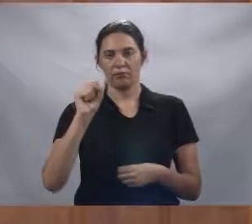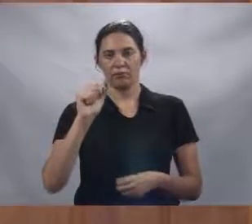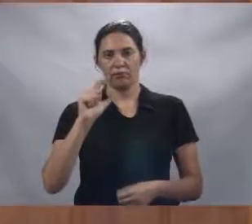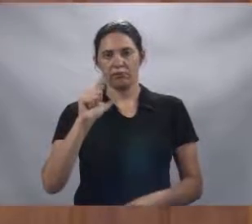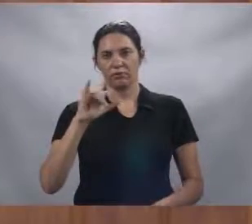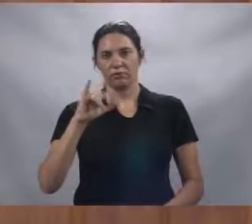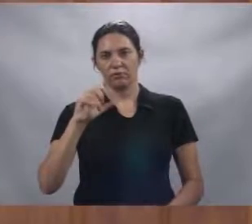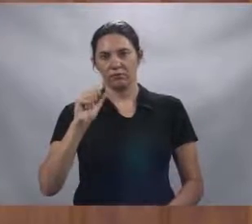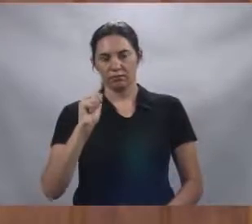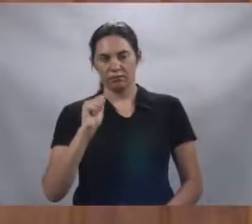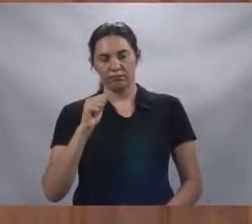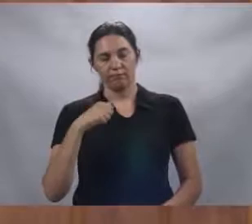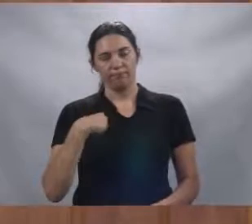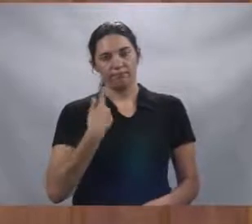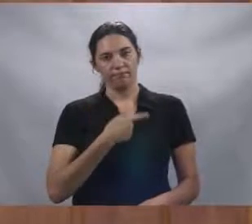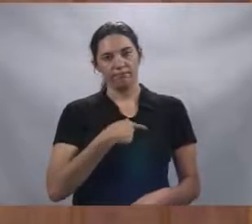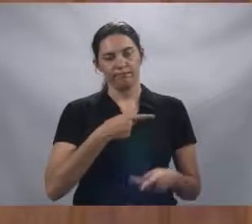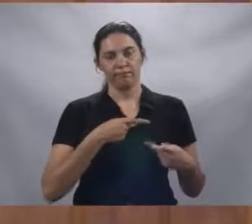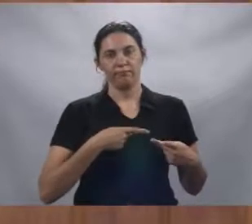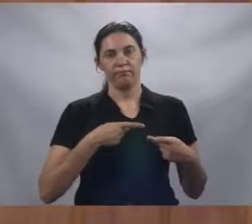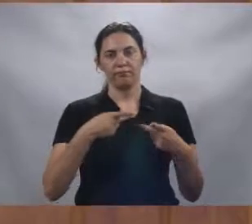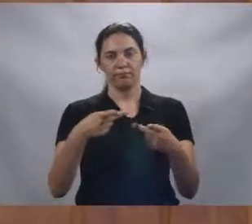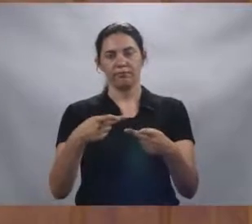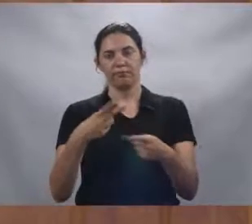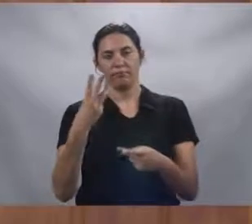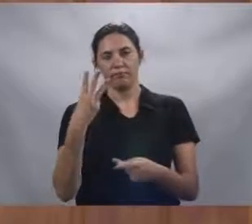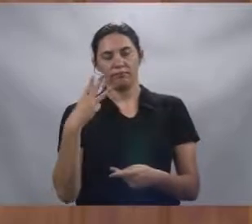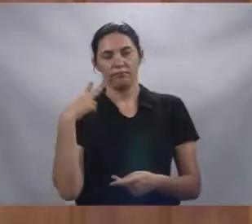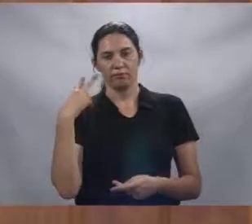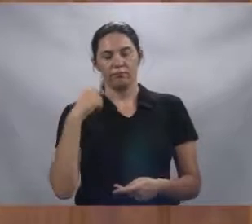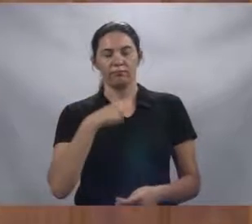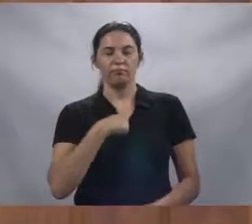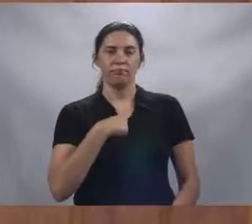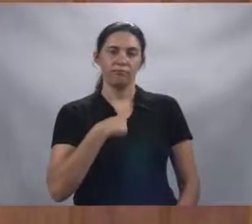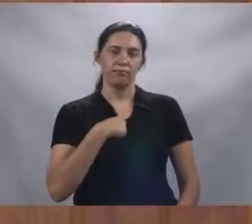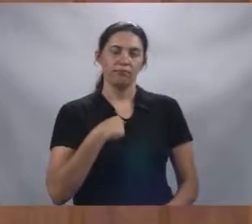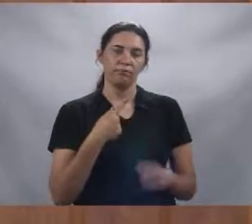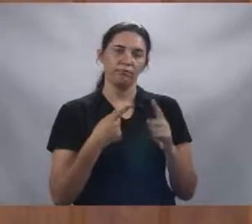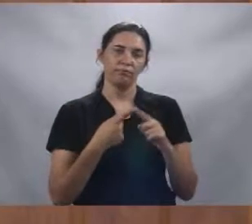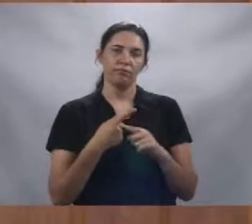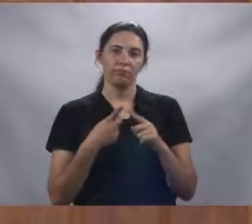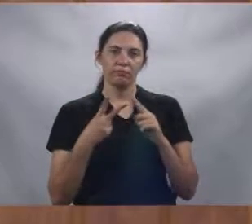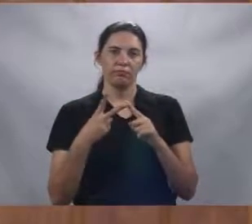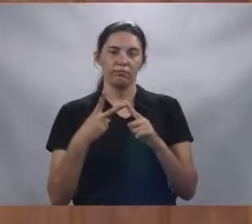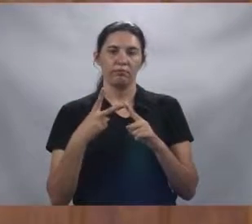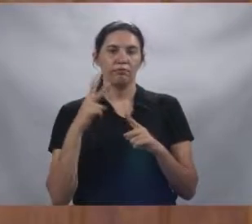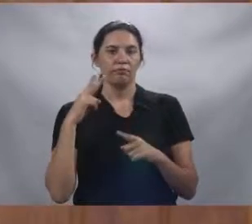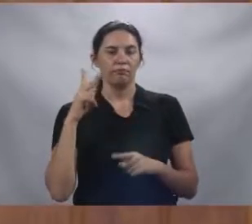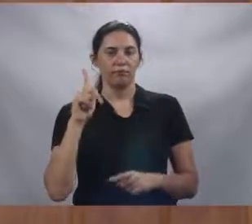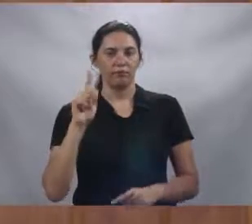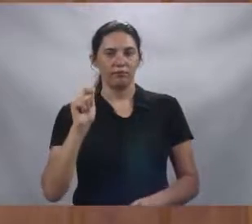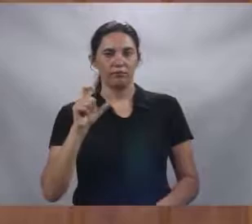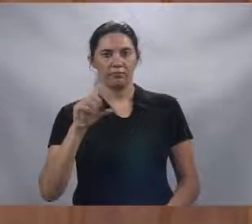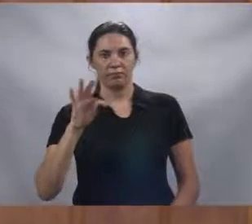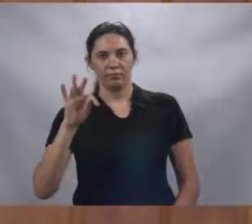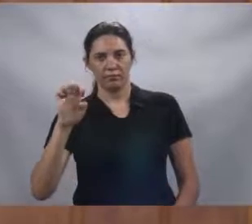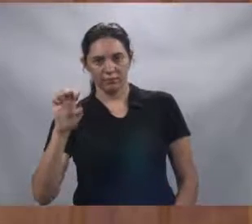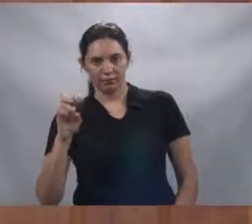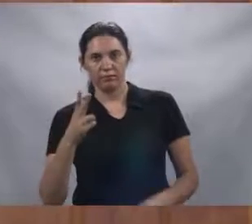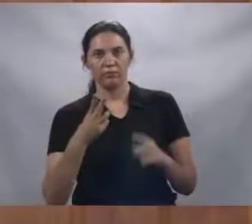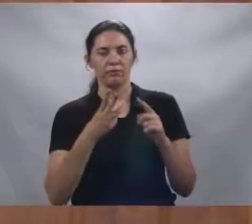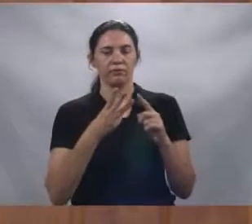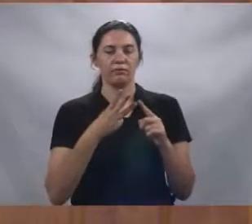Esses dias fizemos uma visita lá a três vereadores, foi eu, o vereador Galete e o vereador Cícero.